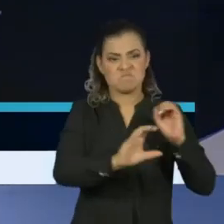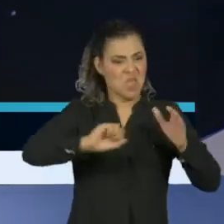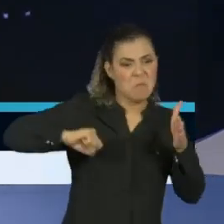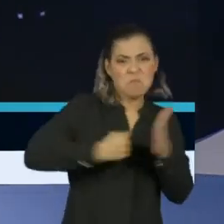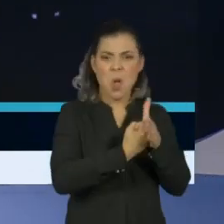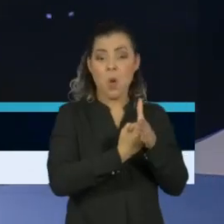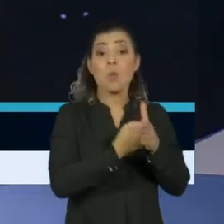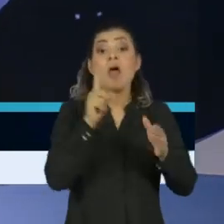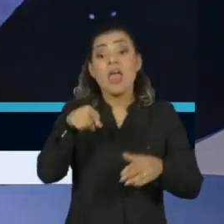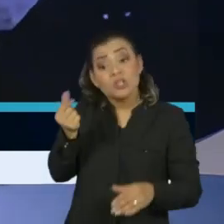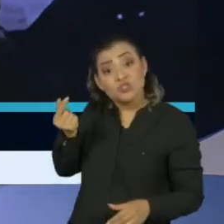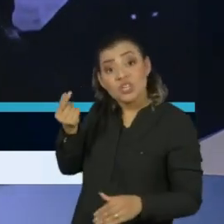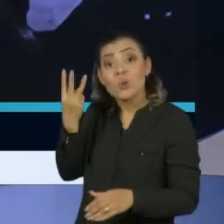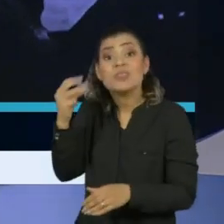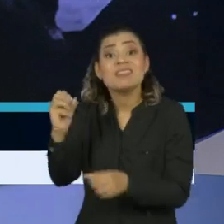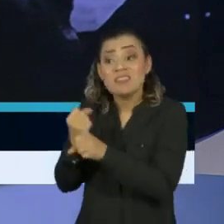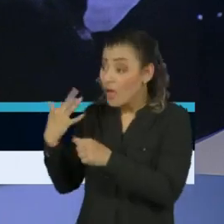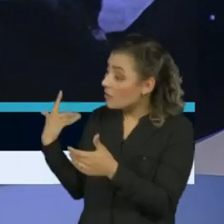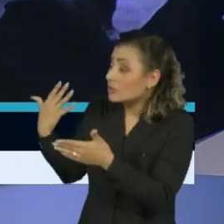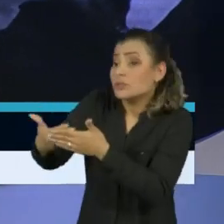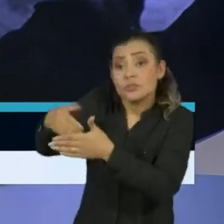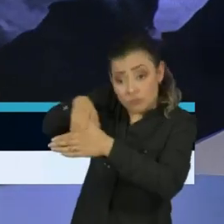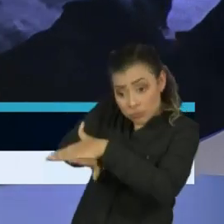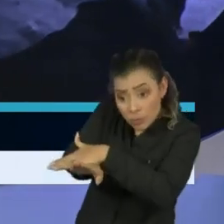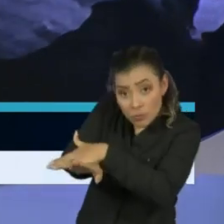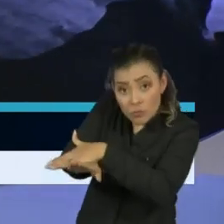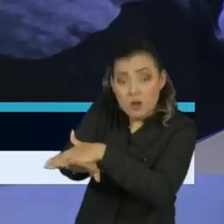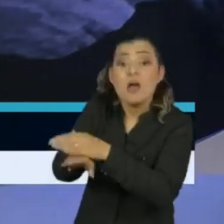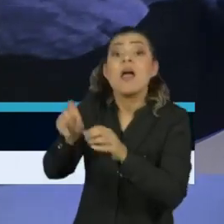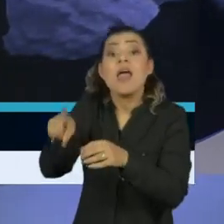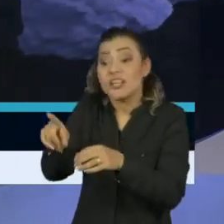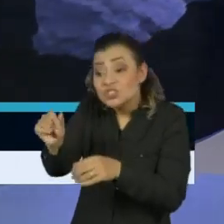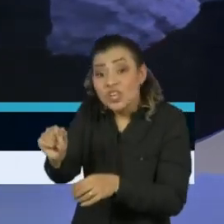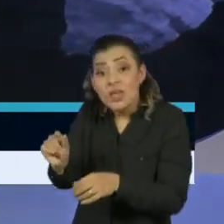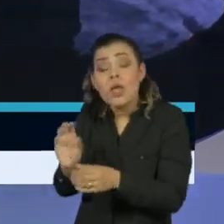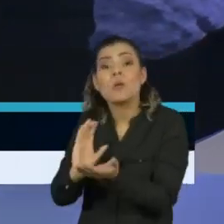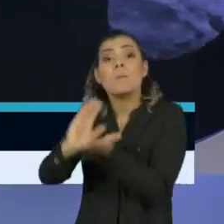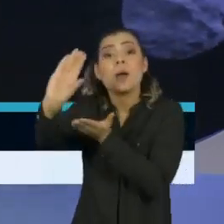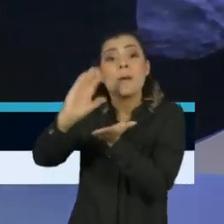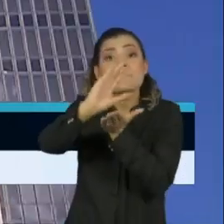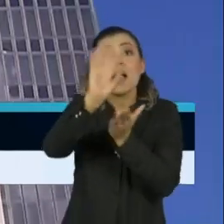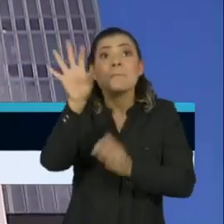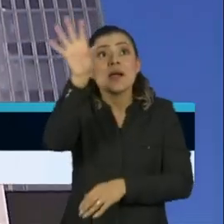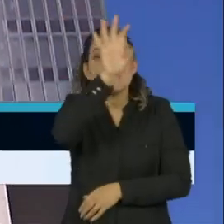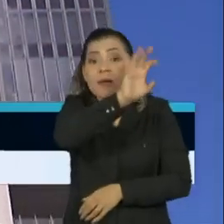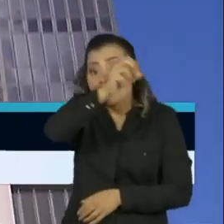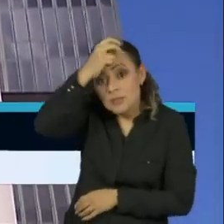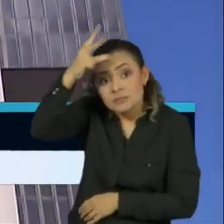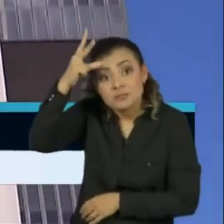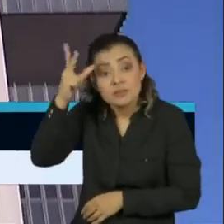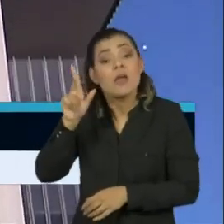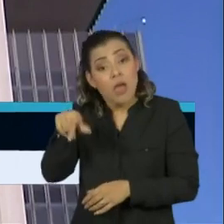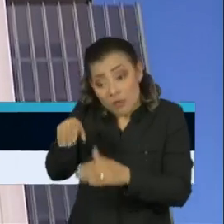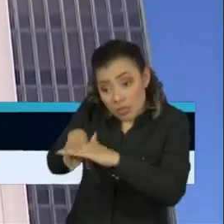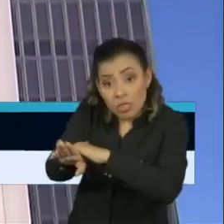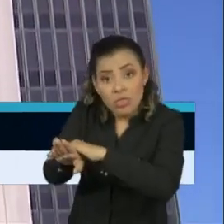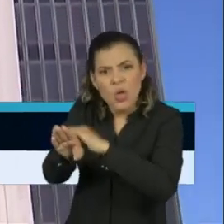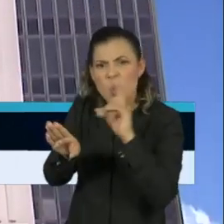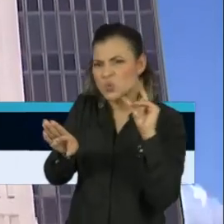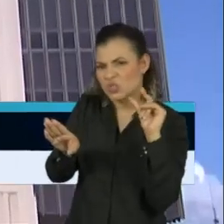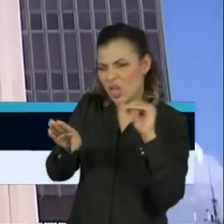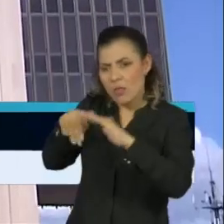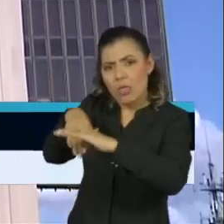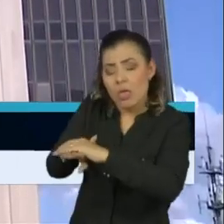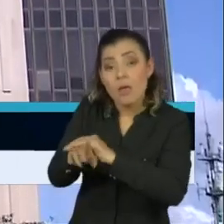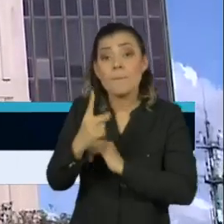inativo há mais de 30 anos e seria repassado para estados, Distrito Federal e municípios. Fundo de reserva monetária foi